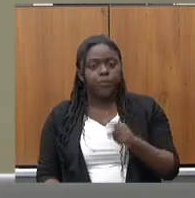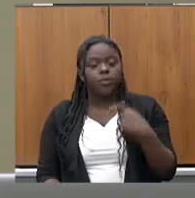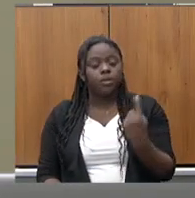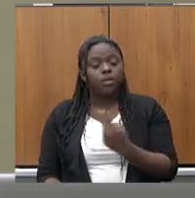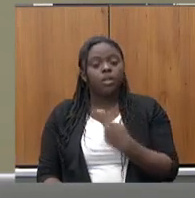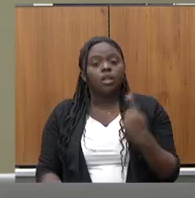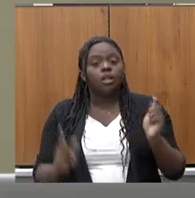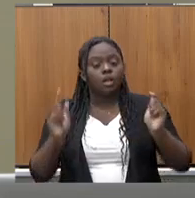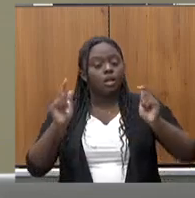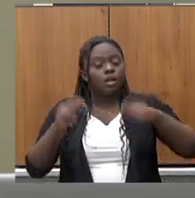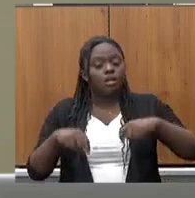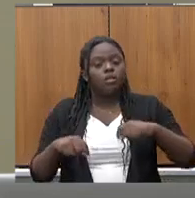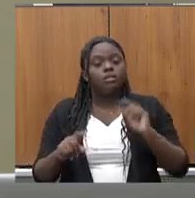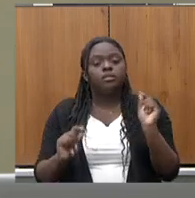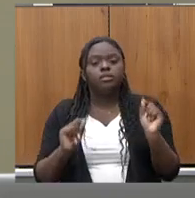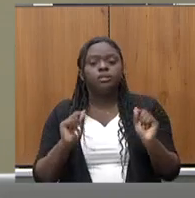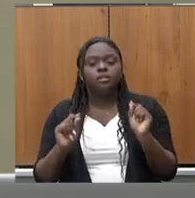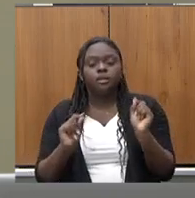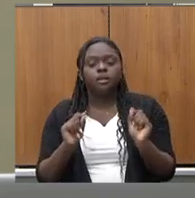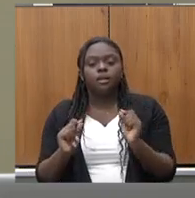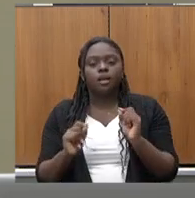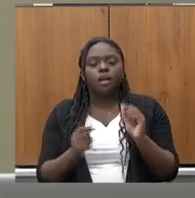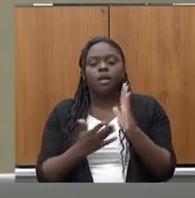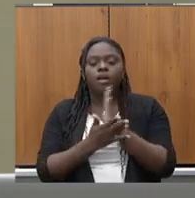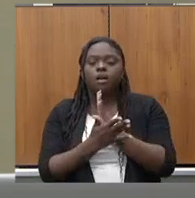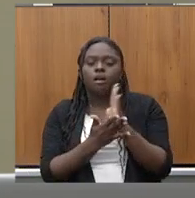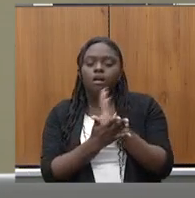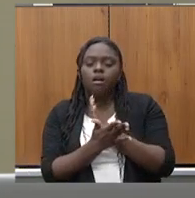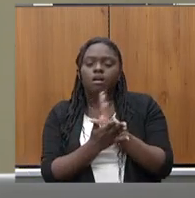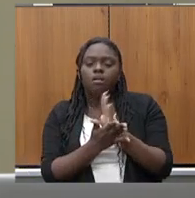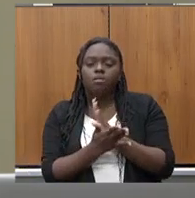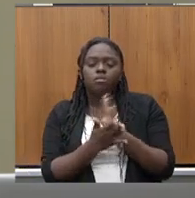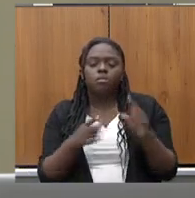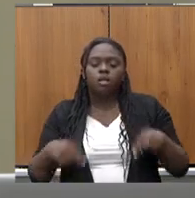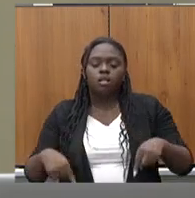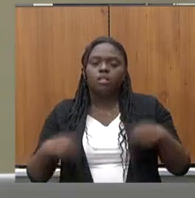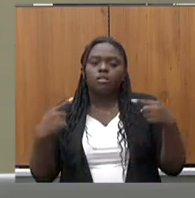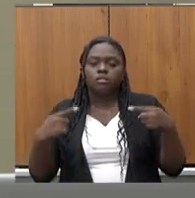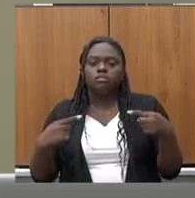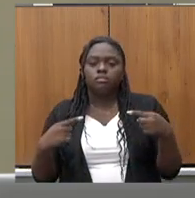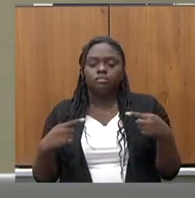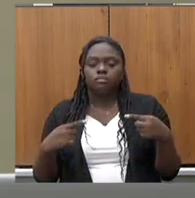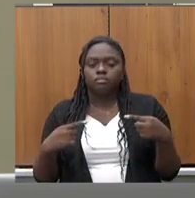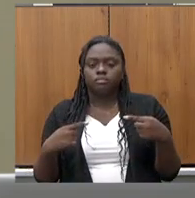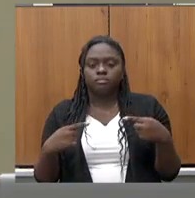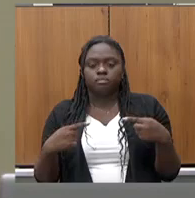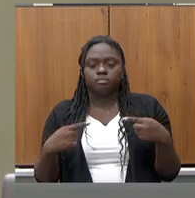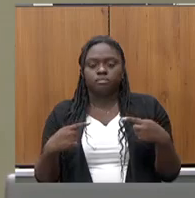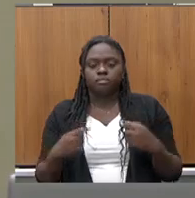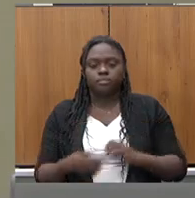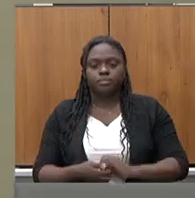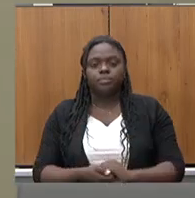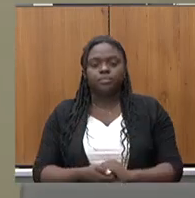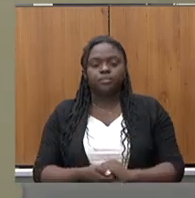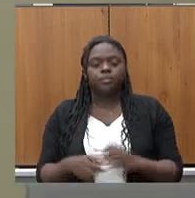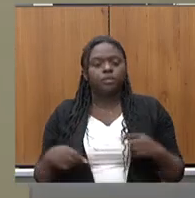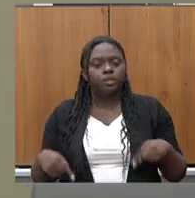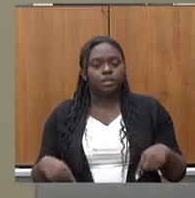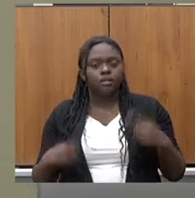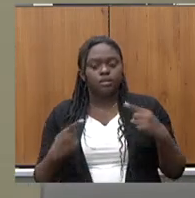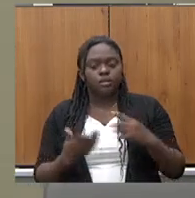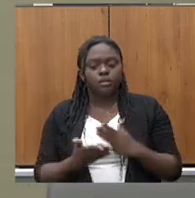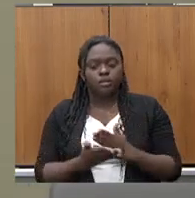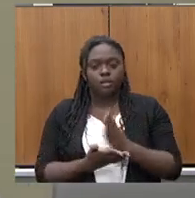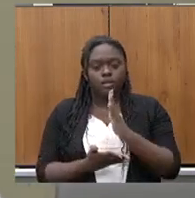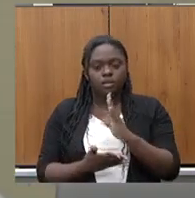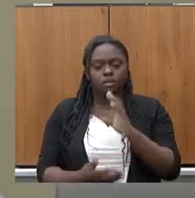colocar alguns desafios. O desafio da aprovação tácita,